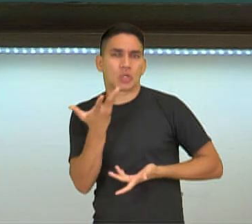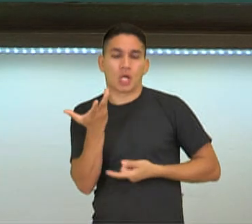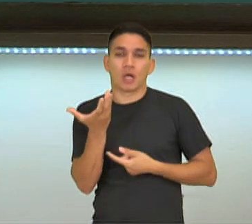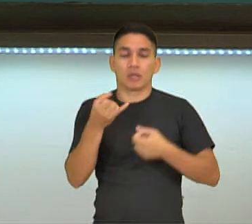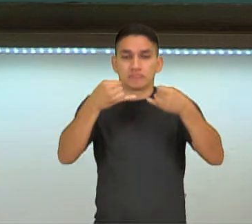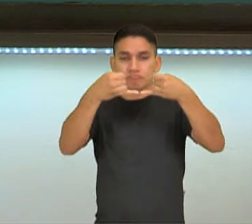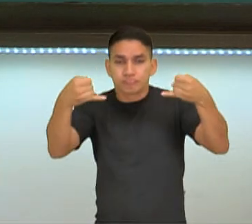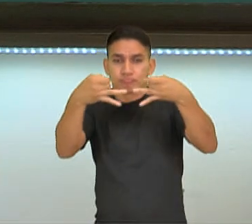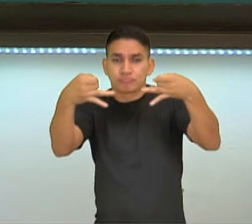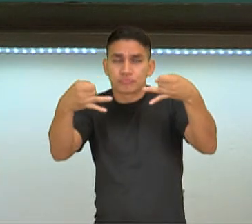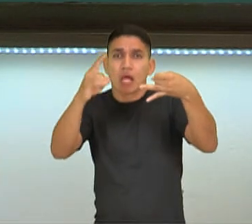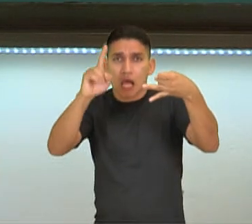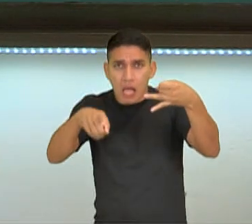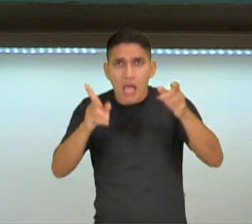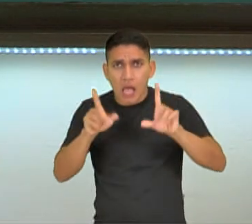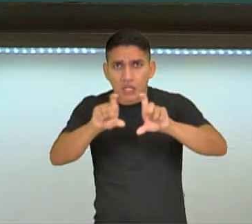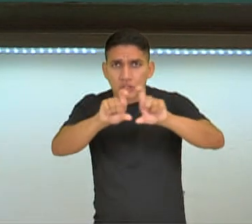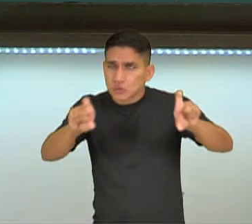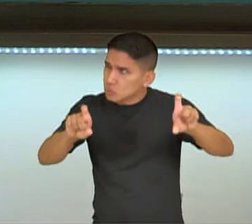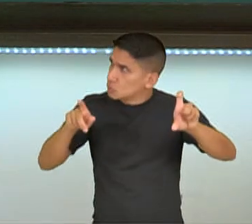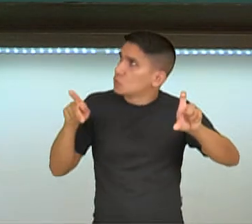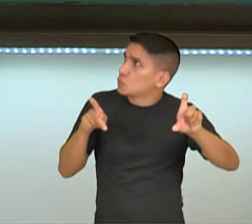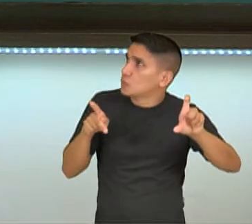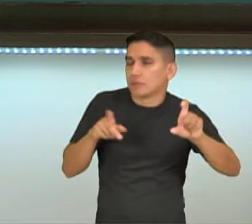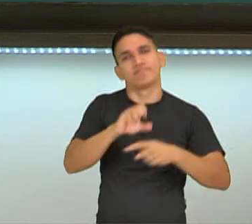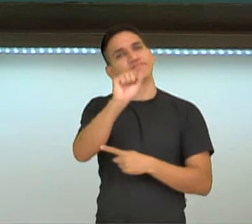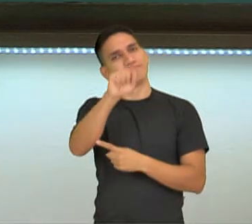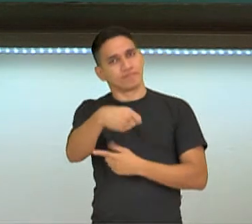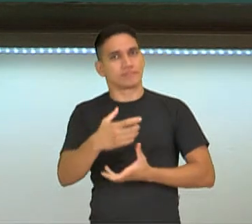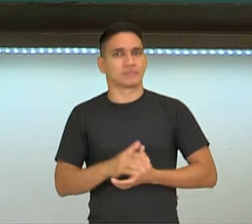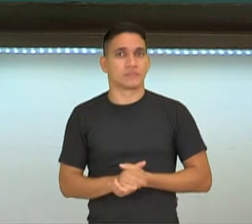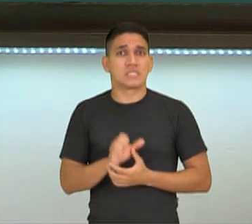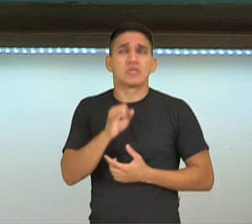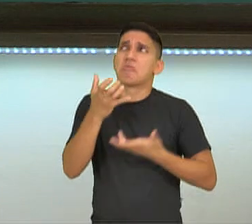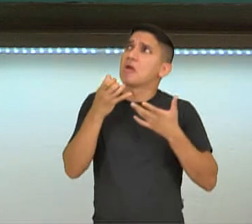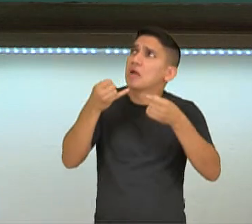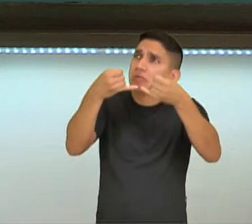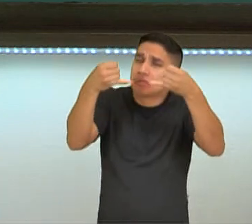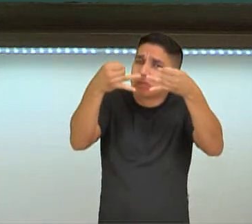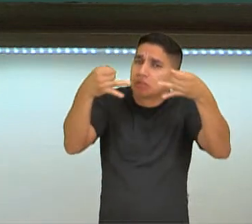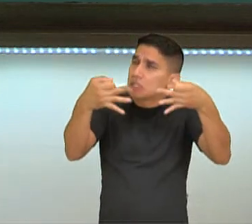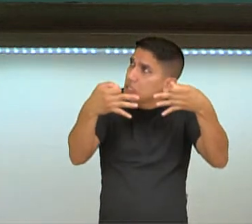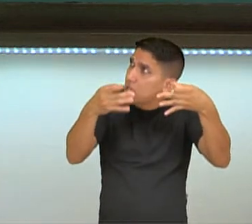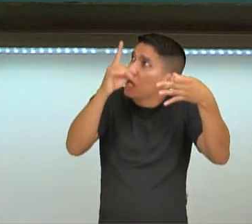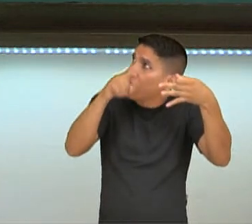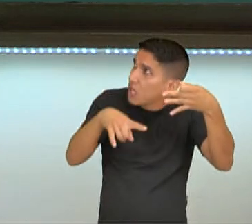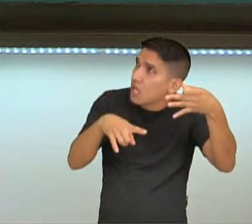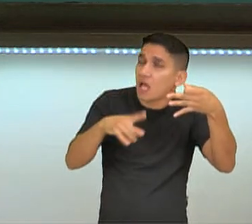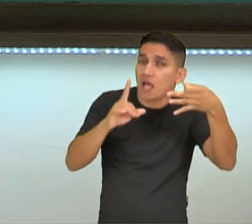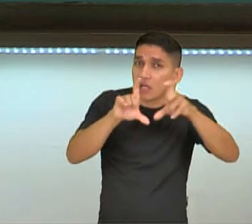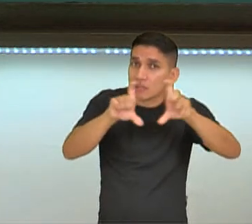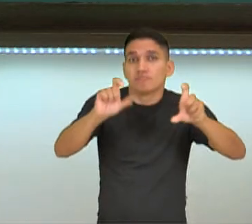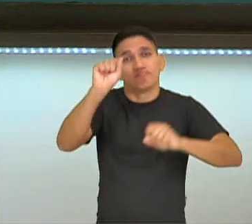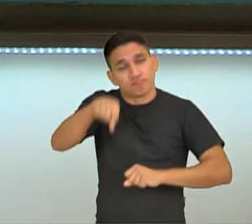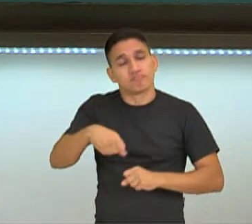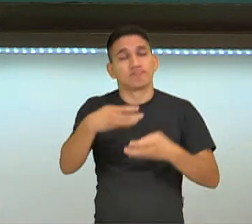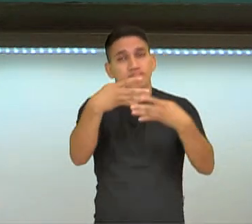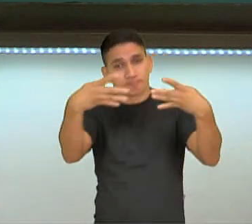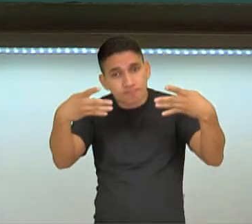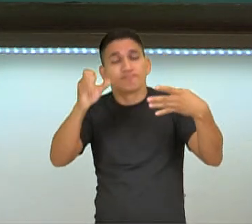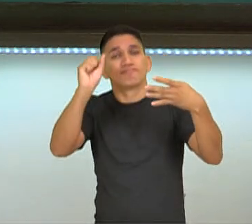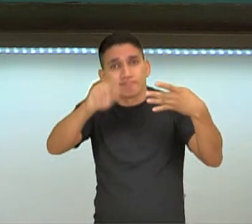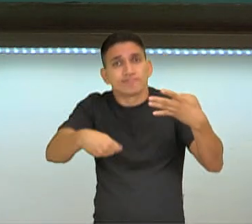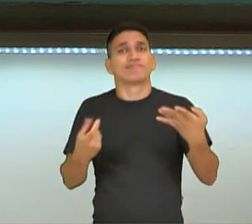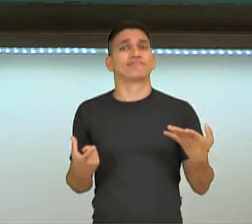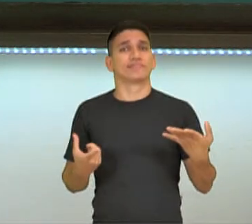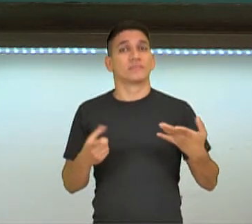versos, é uma estrofe, professora? Sim. E se eu quiser colocar três versos, é uma estrofe? Sim. Quatro versos?